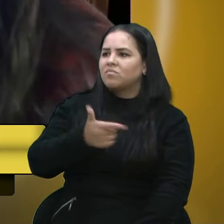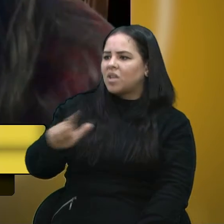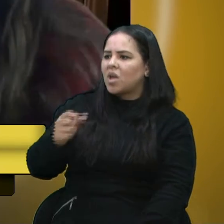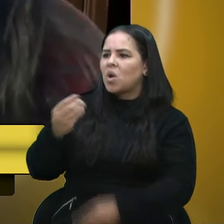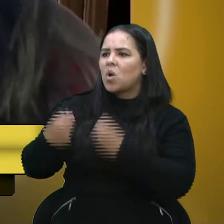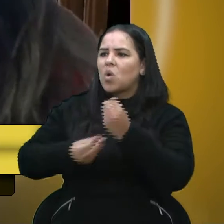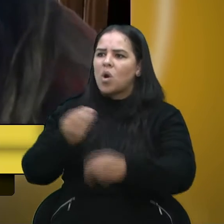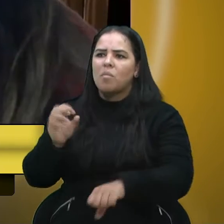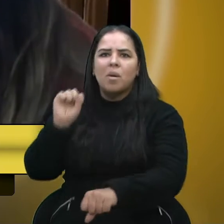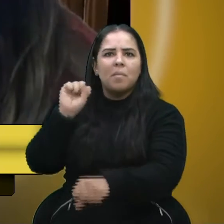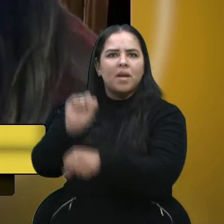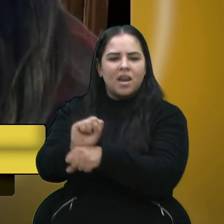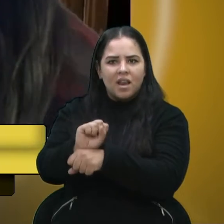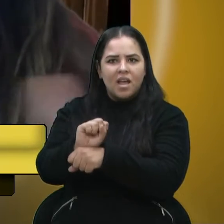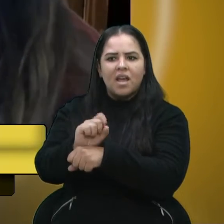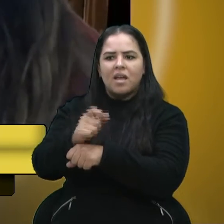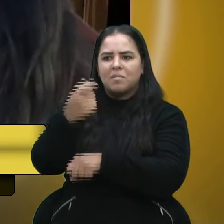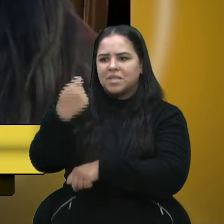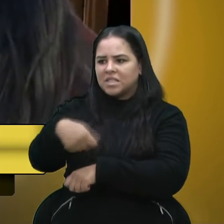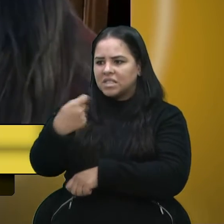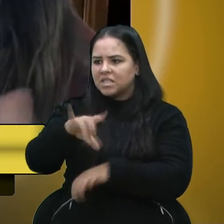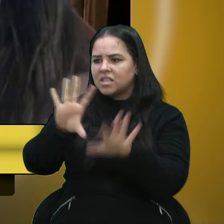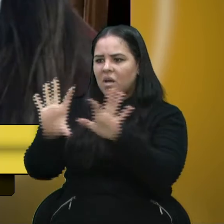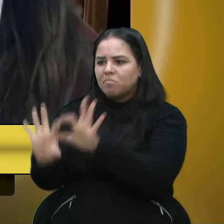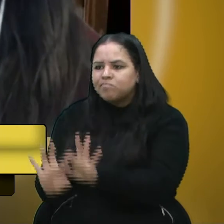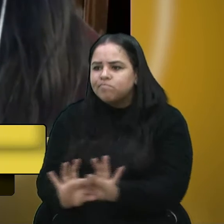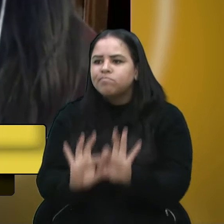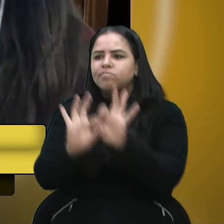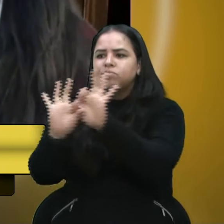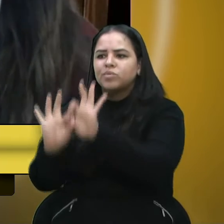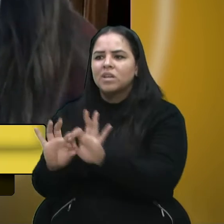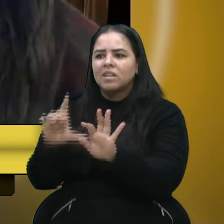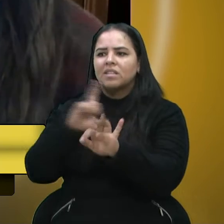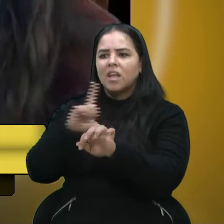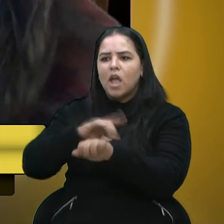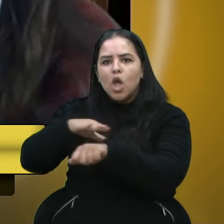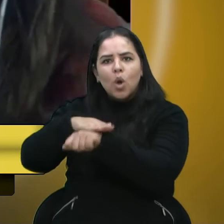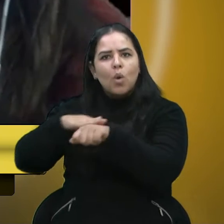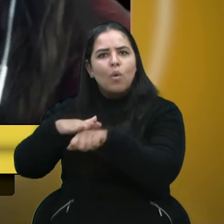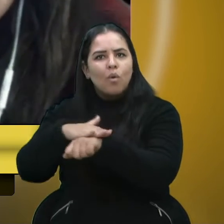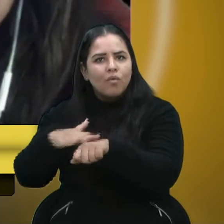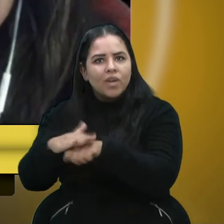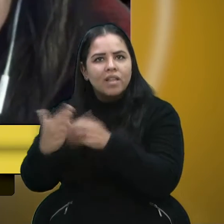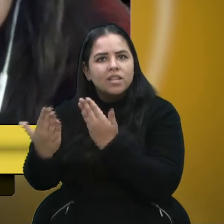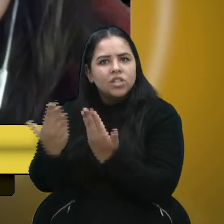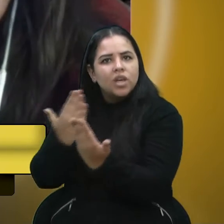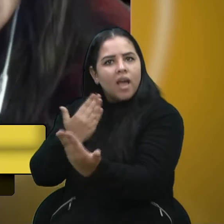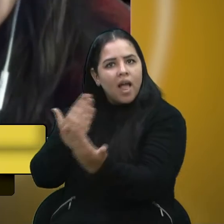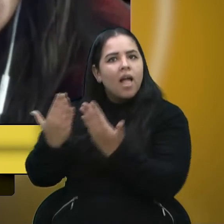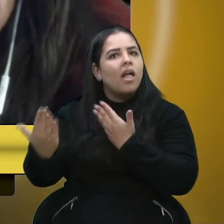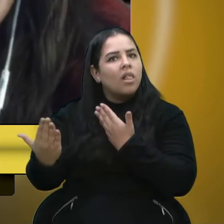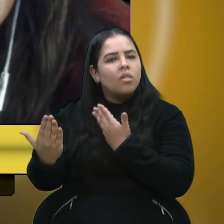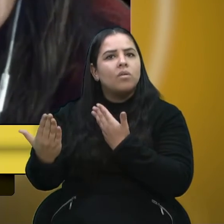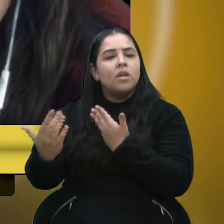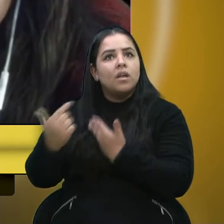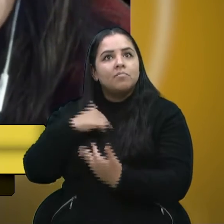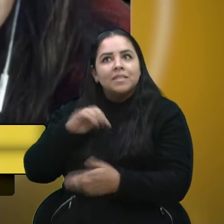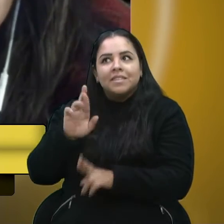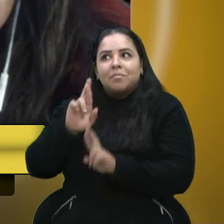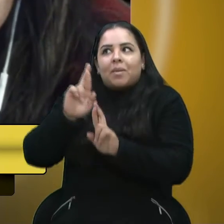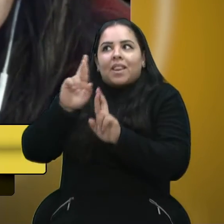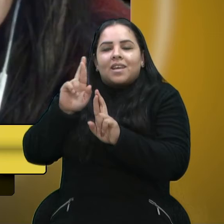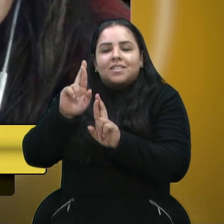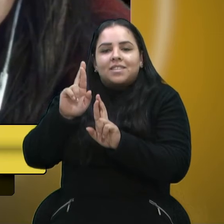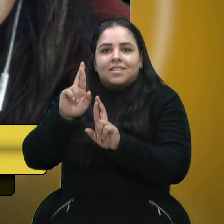a gente precisa unificar, de ter diálogo, né? Isso me inspirou uma certa esperança, confesso,